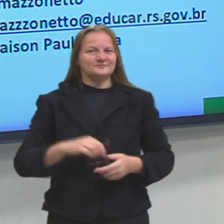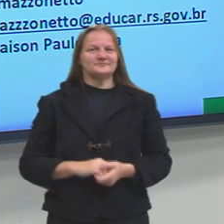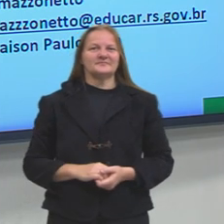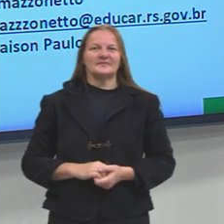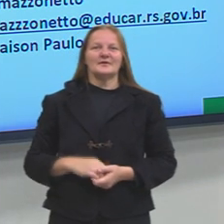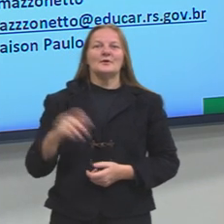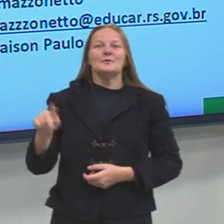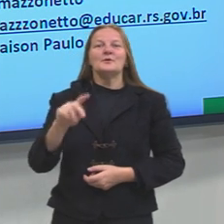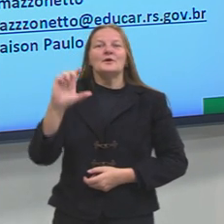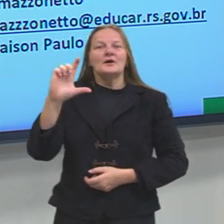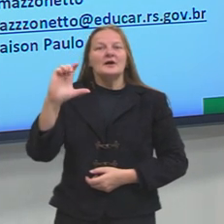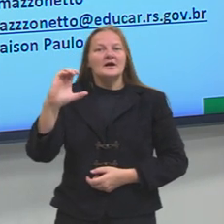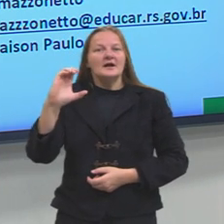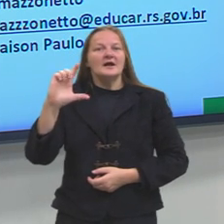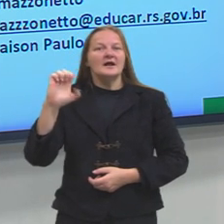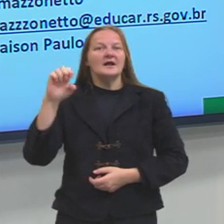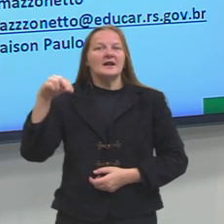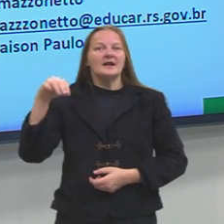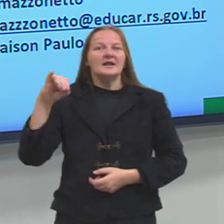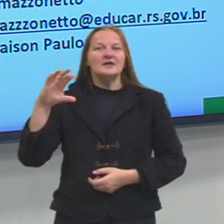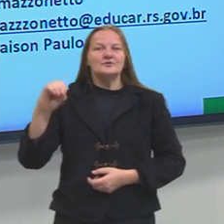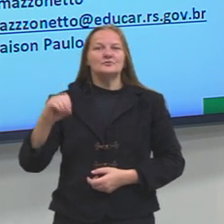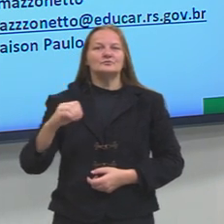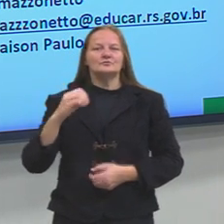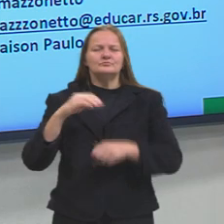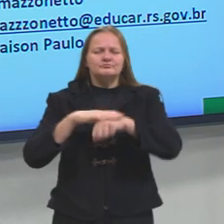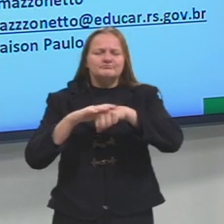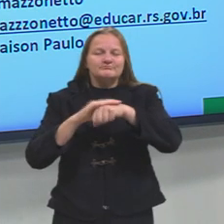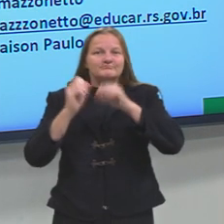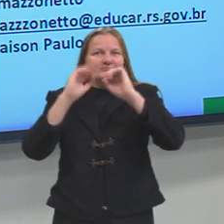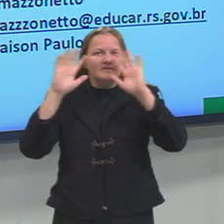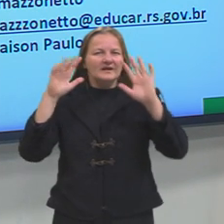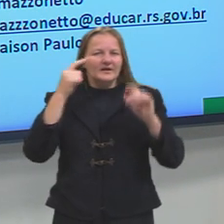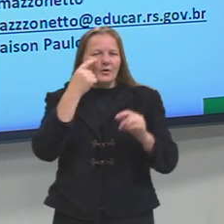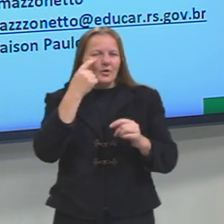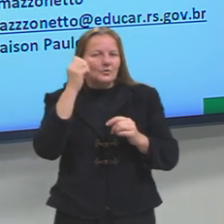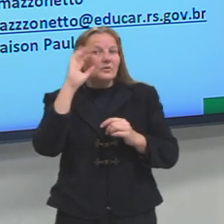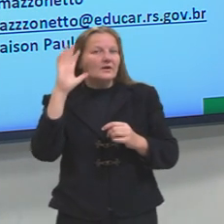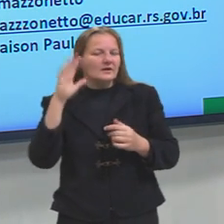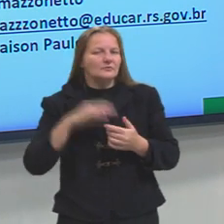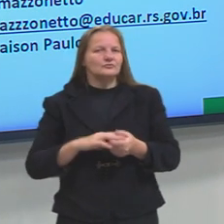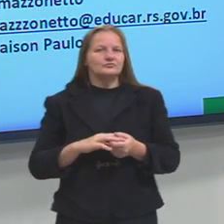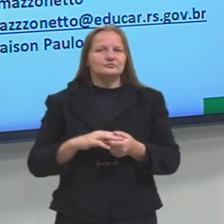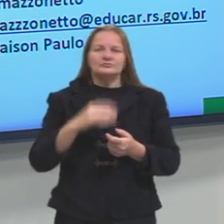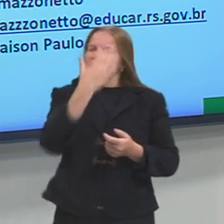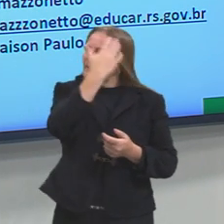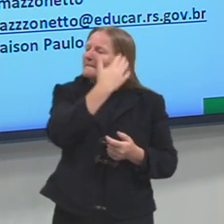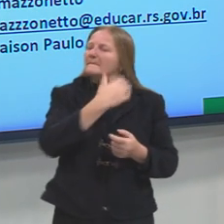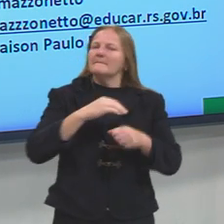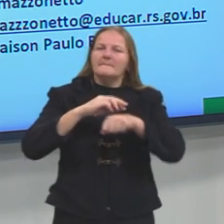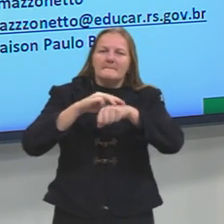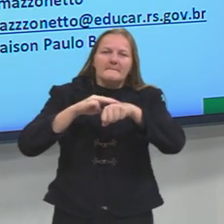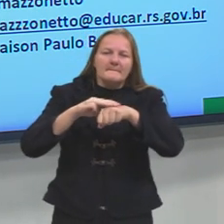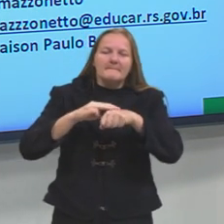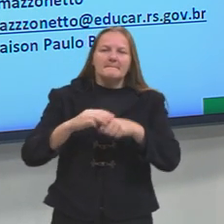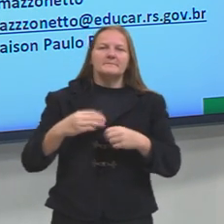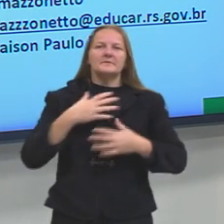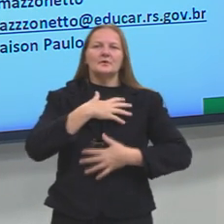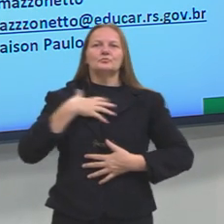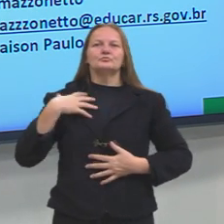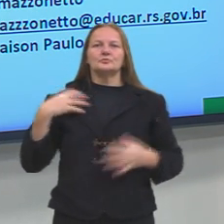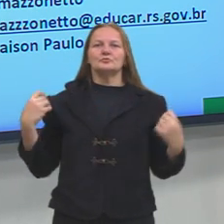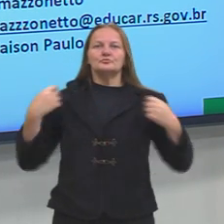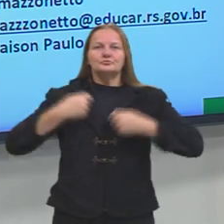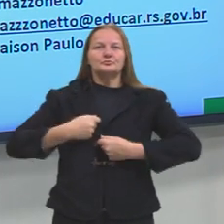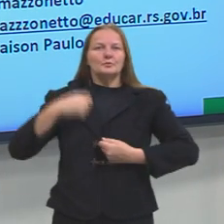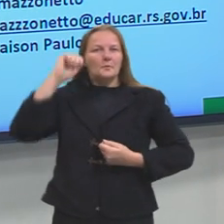Clênio, tenho pele clara, olhos e cabelos castanhos, visto uma jaqueta preta, uma camiseta magenta,